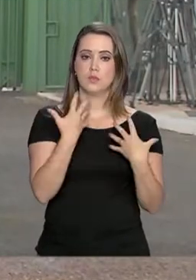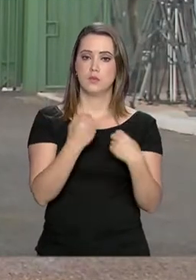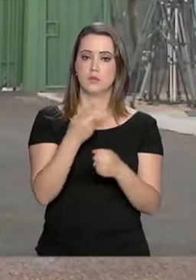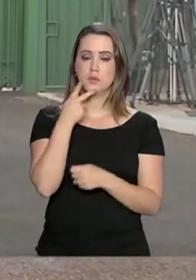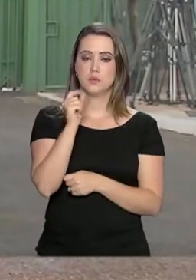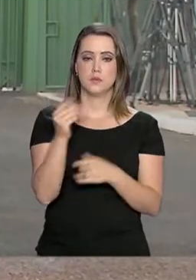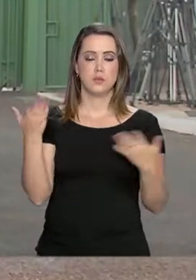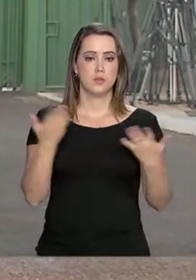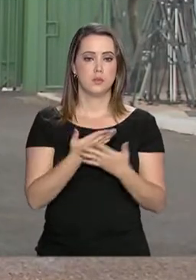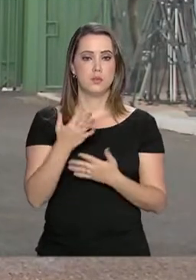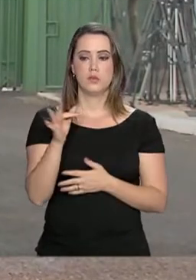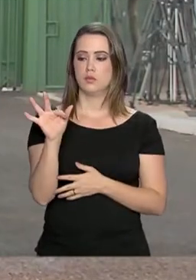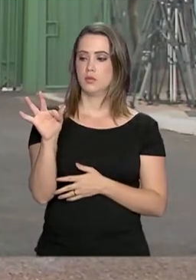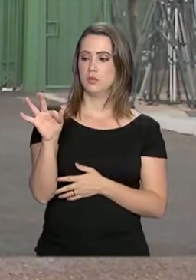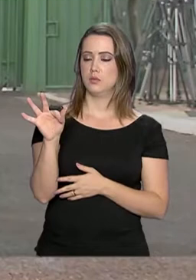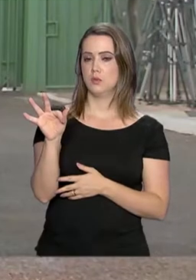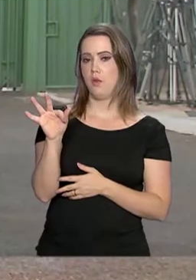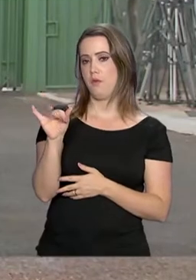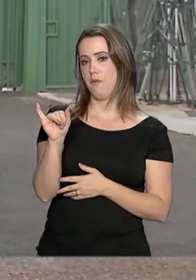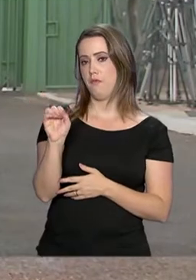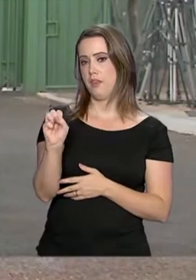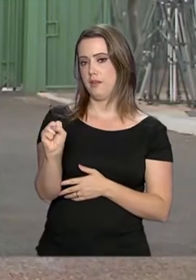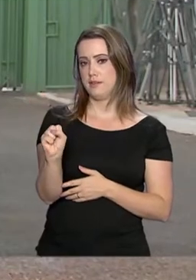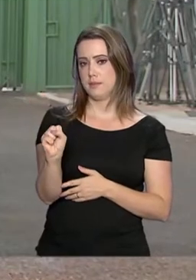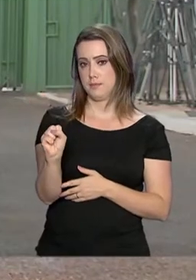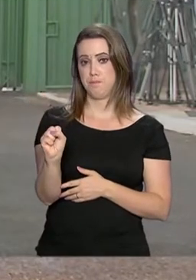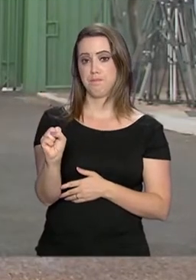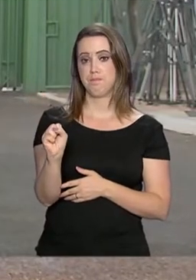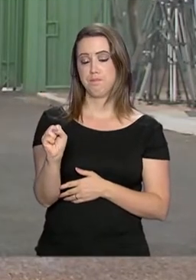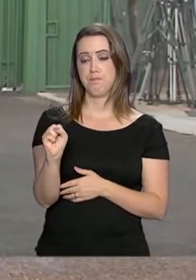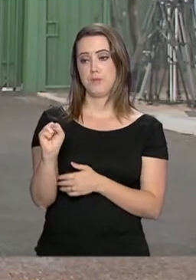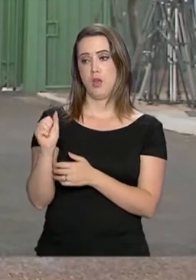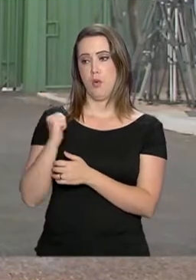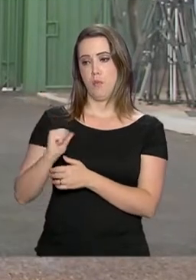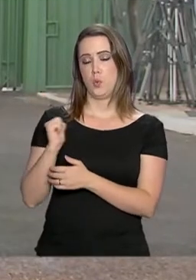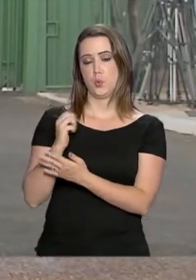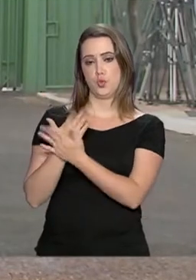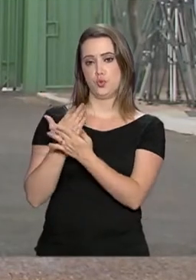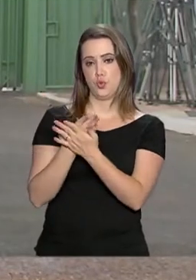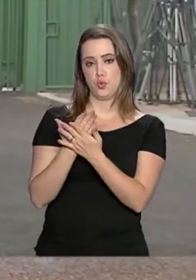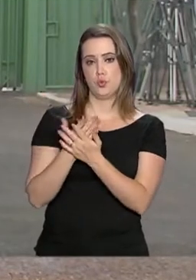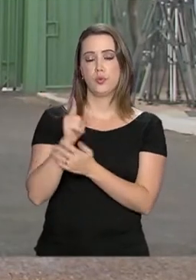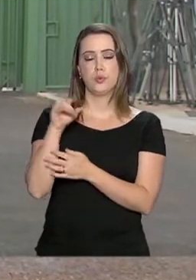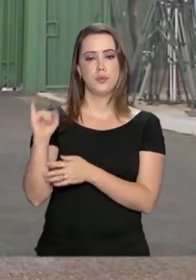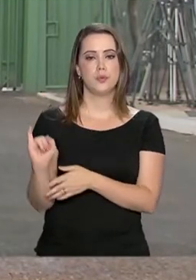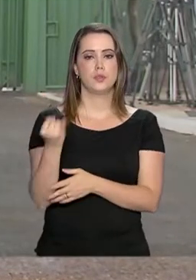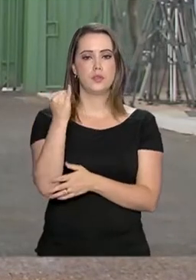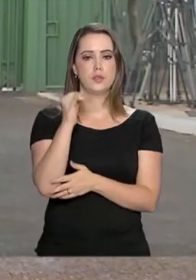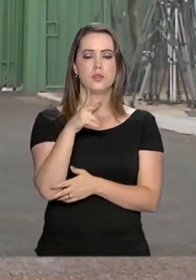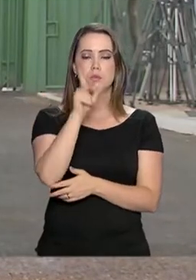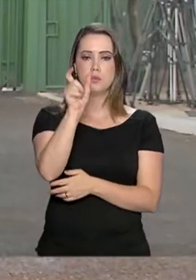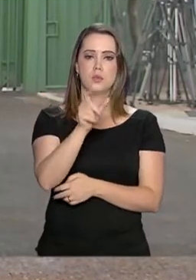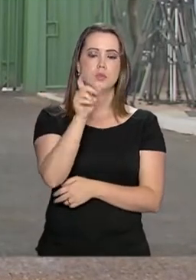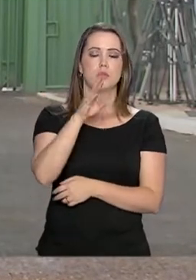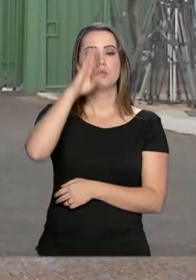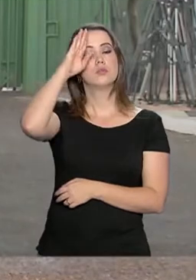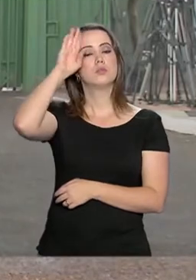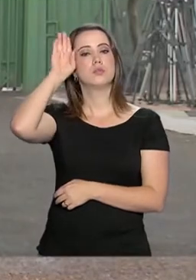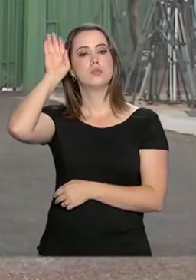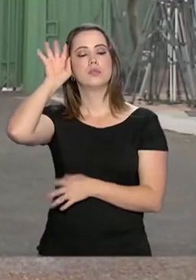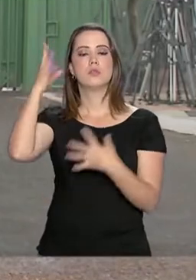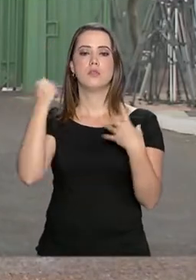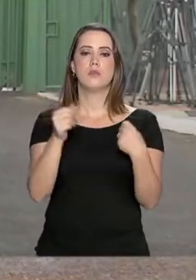agora sobre o Fundo de Financiamento Estudantil, FIES, que é uma oportunidade para estudantes matriculados no Ensino Superior.